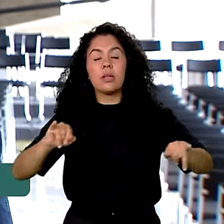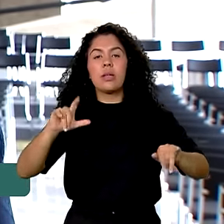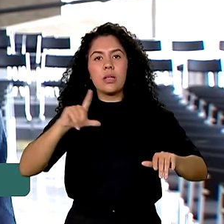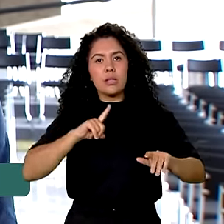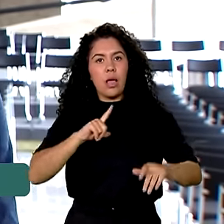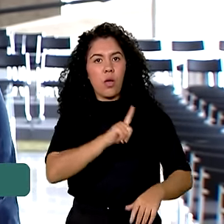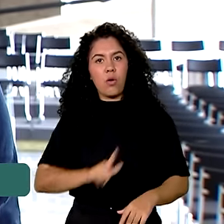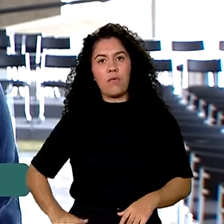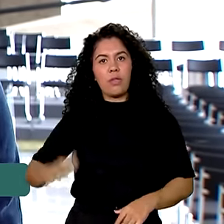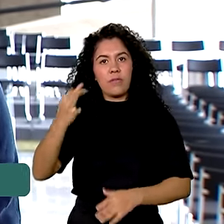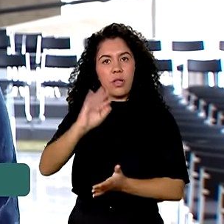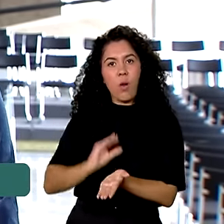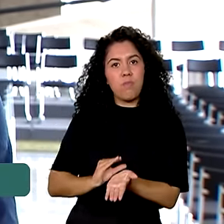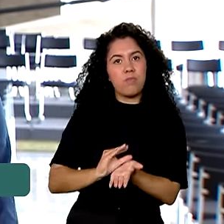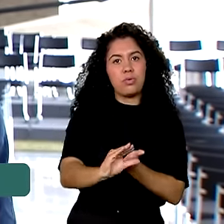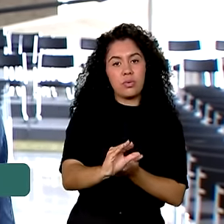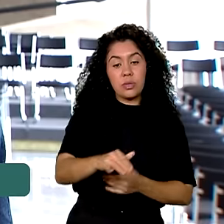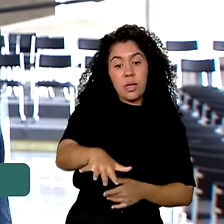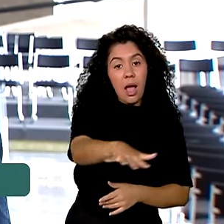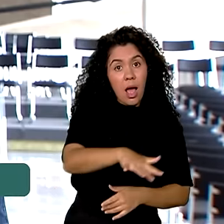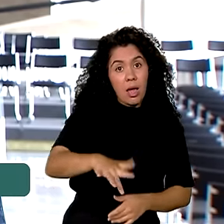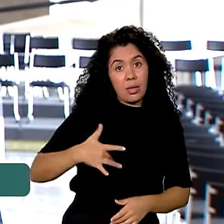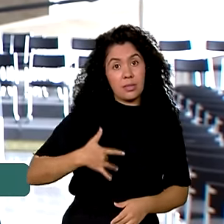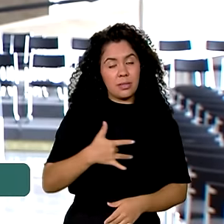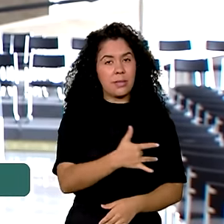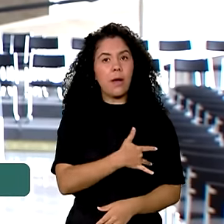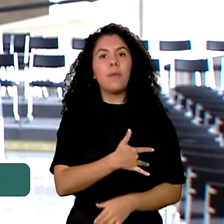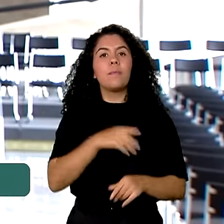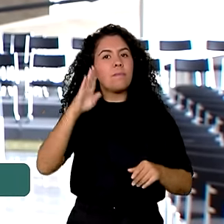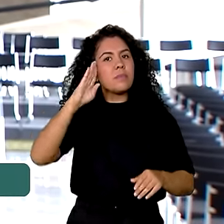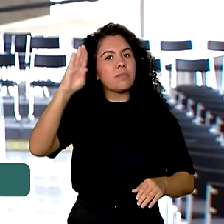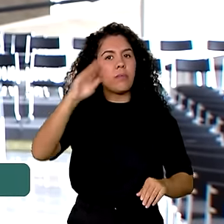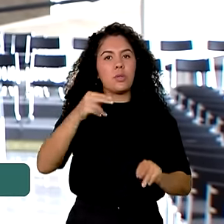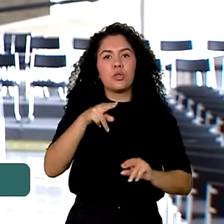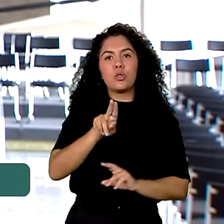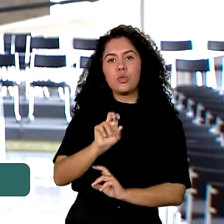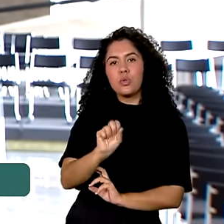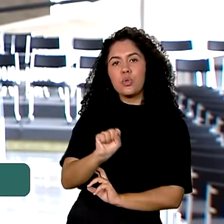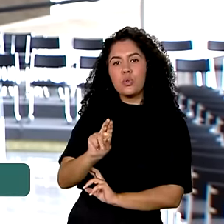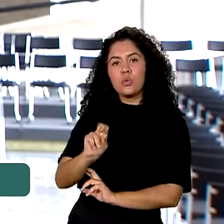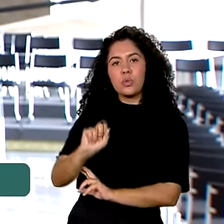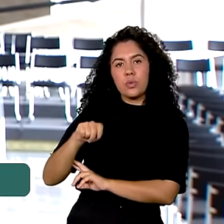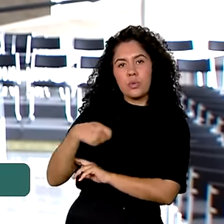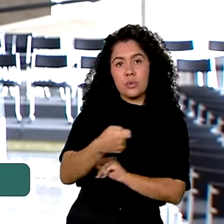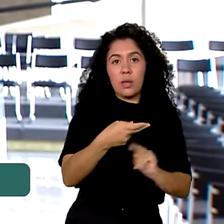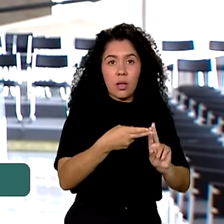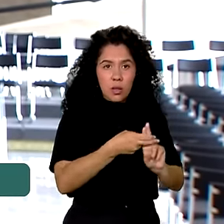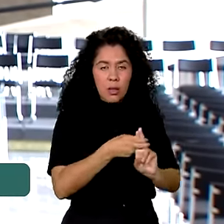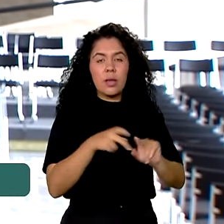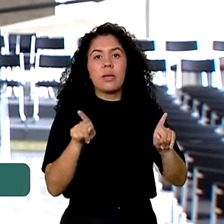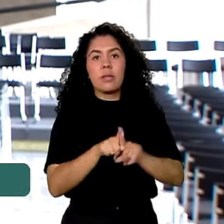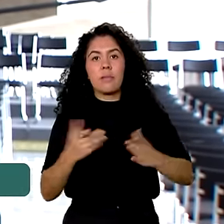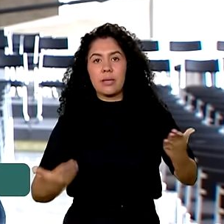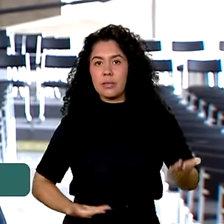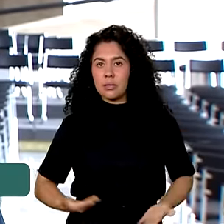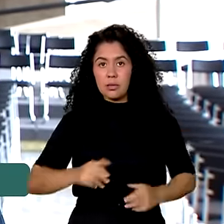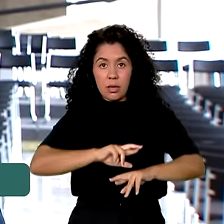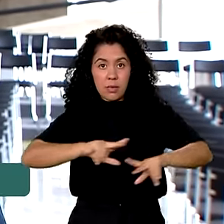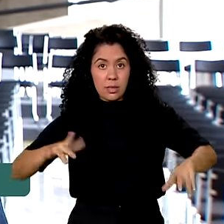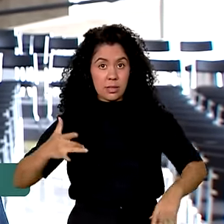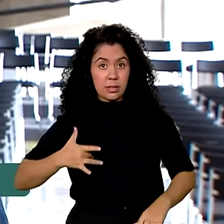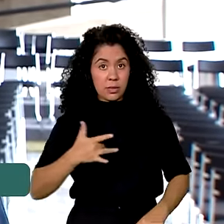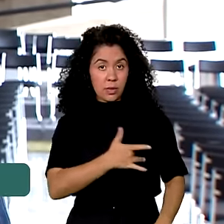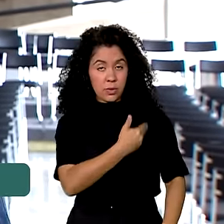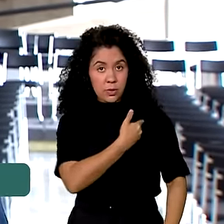setor, principalmente no fortalecimento do Sistema Único de Saúde, o SUS, e serviços de saúde pública. Nesta